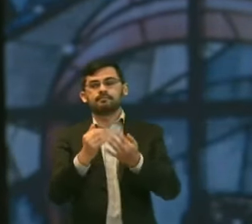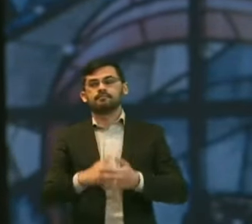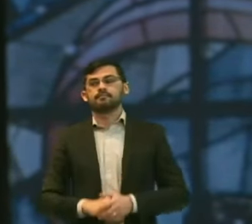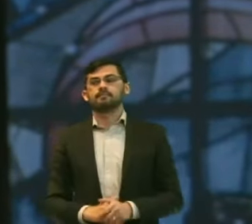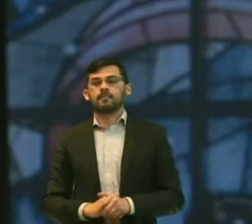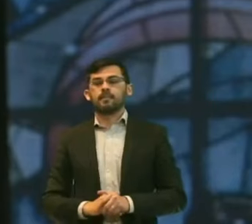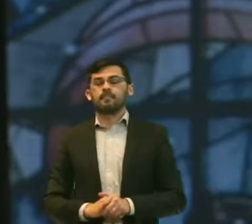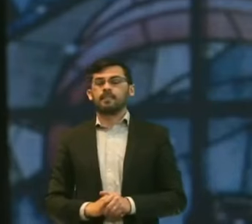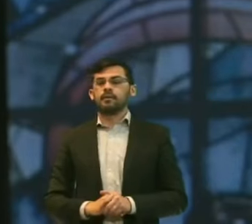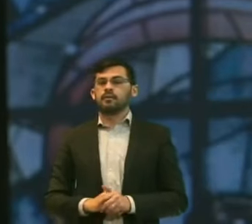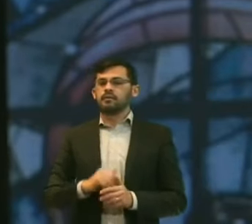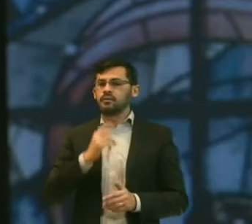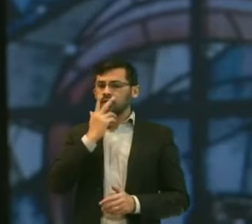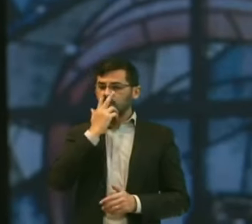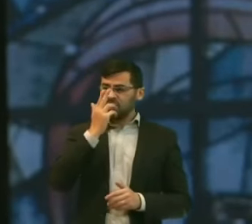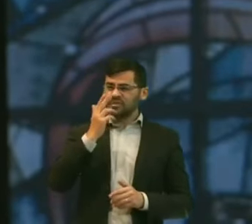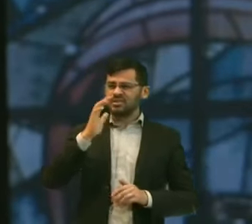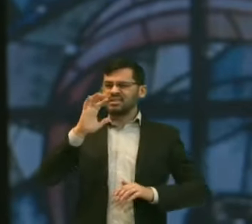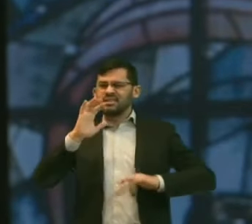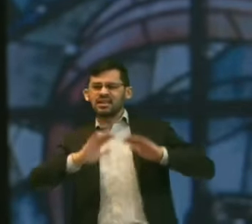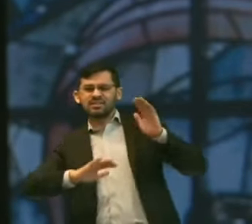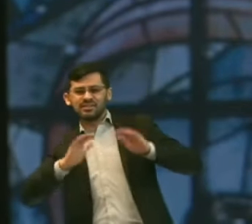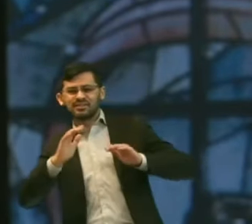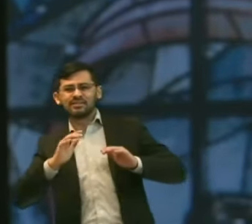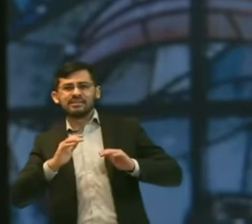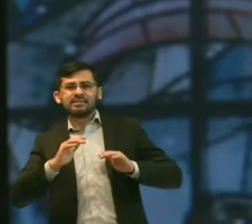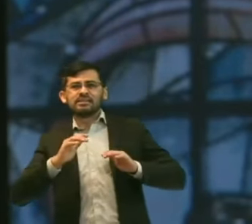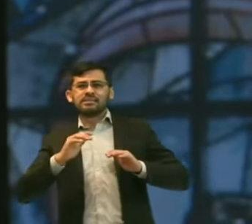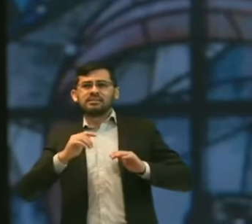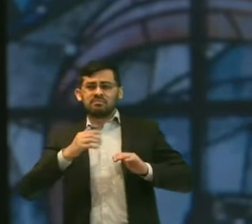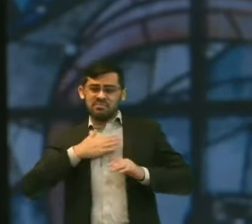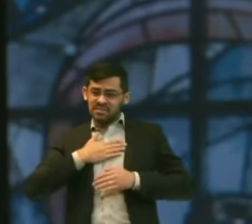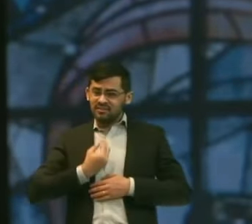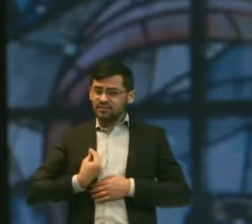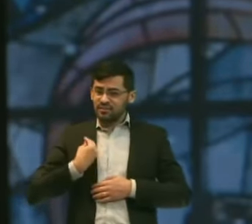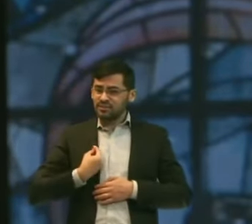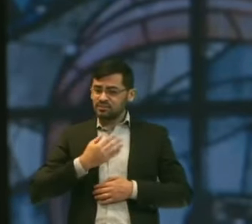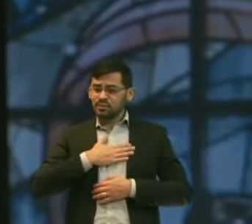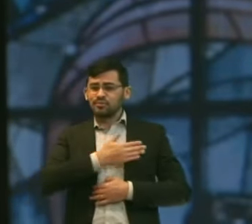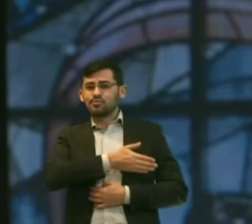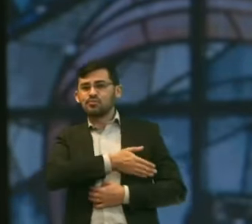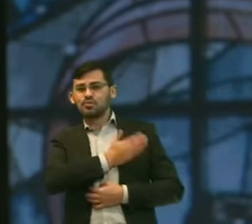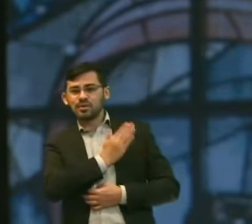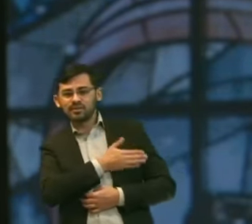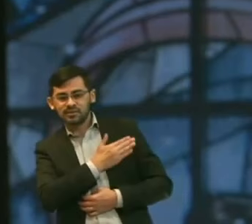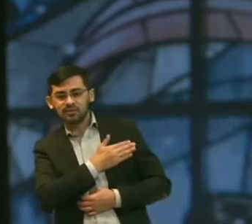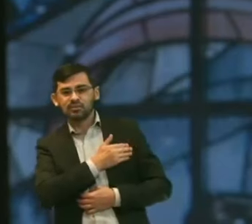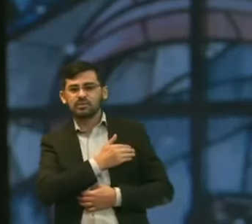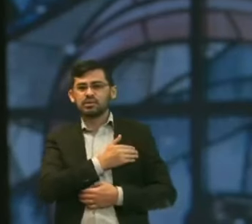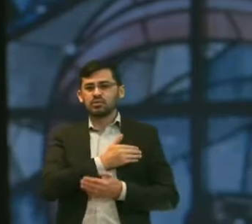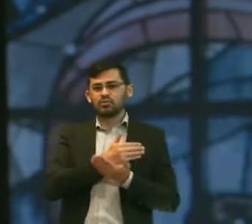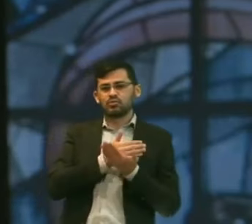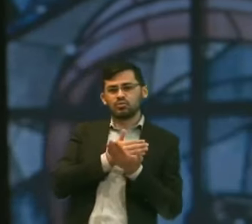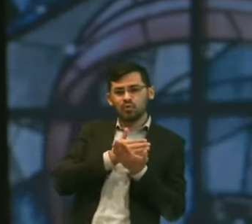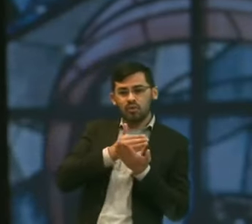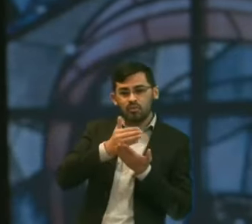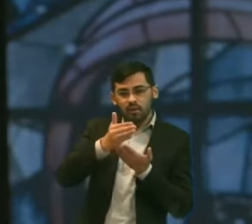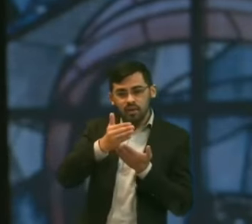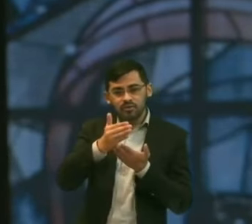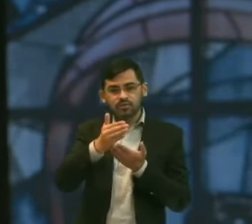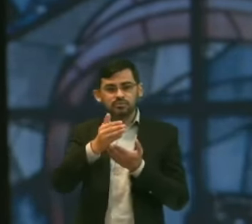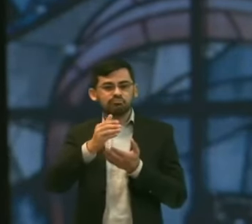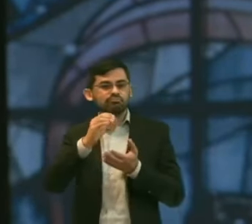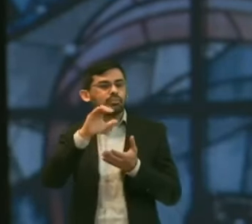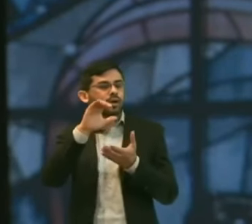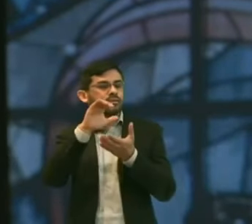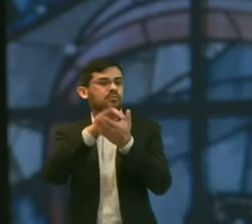Eu acho que Uma das grandes lutas Do meu coração No começo Da minha vida conjugal